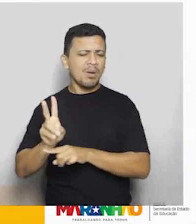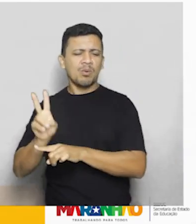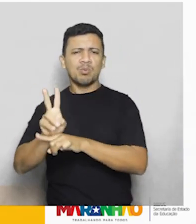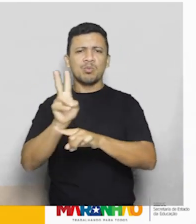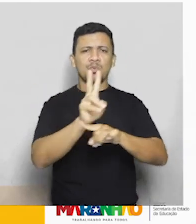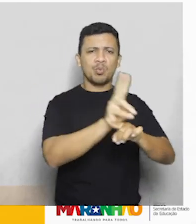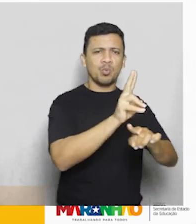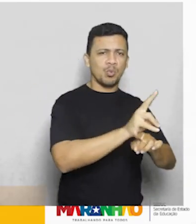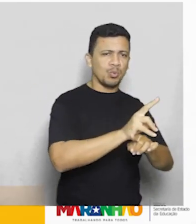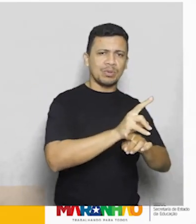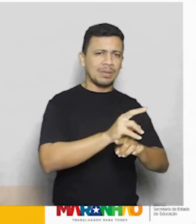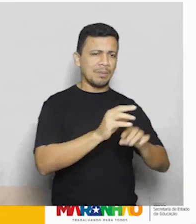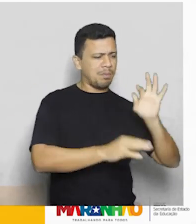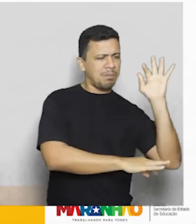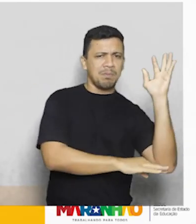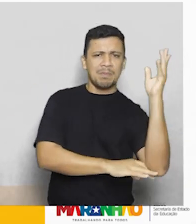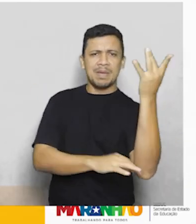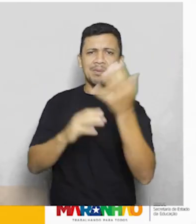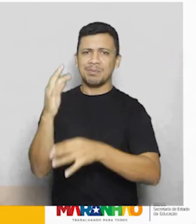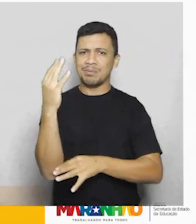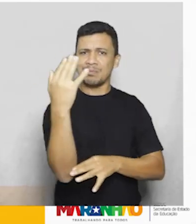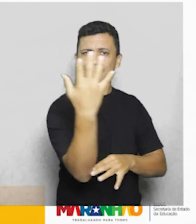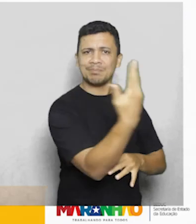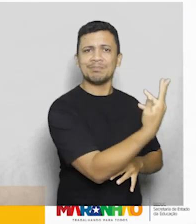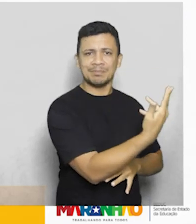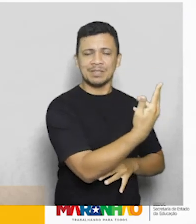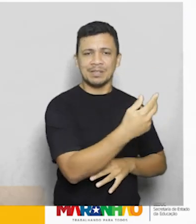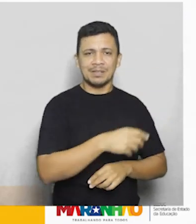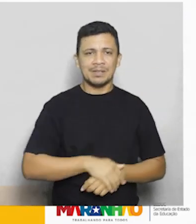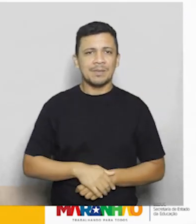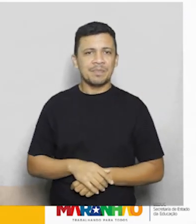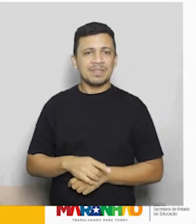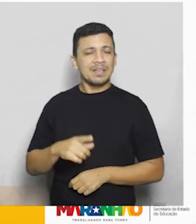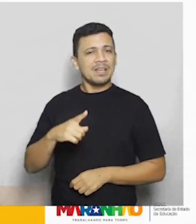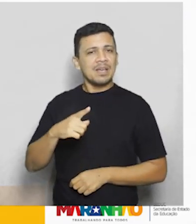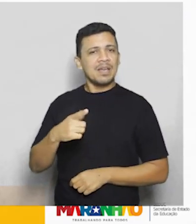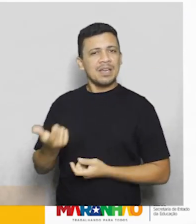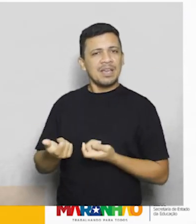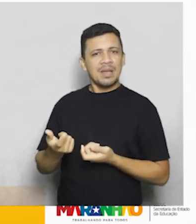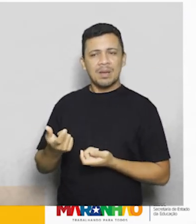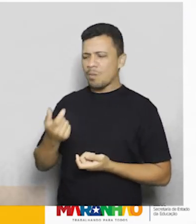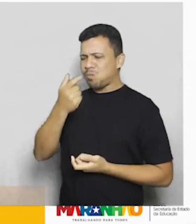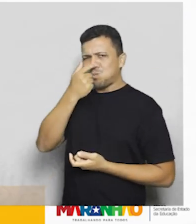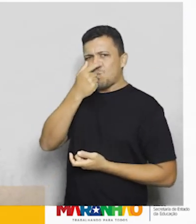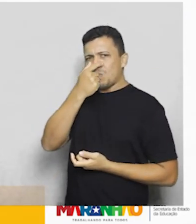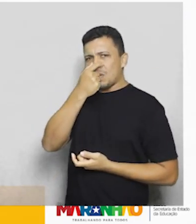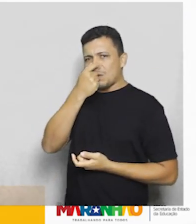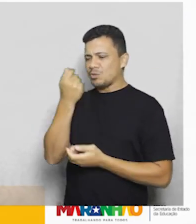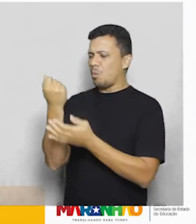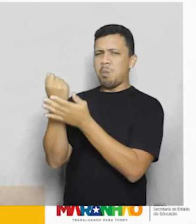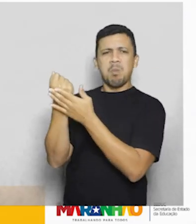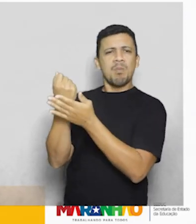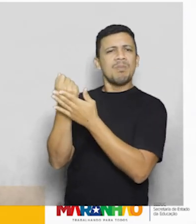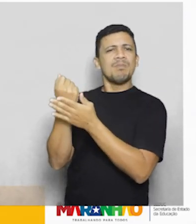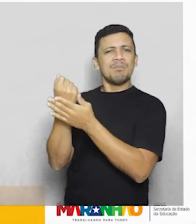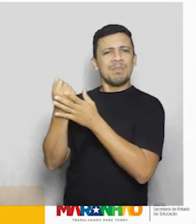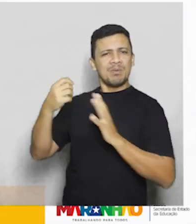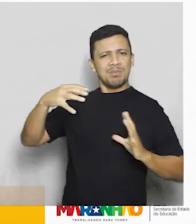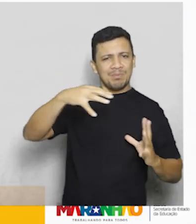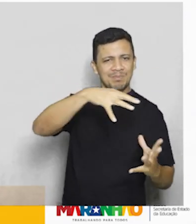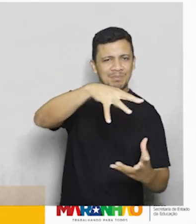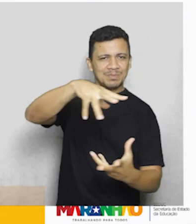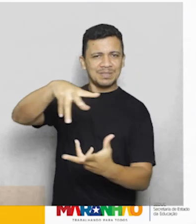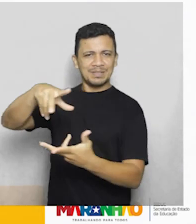ambiente. Enchemos la mano al planeta. Quando ele